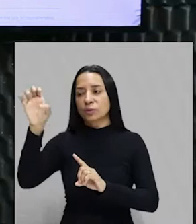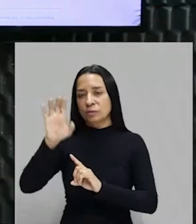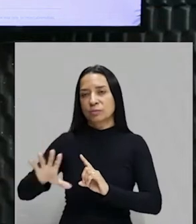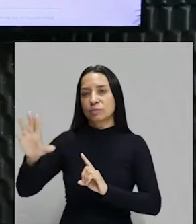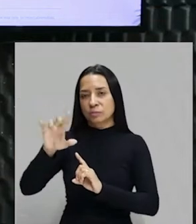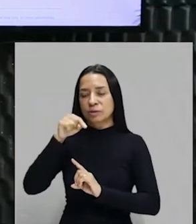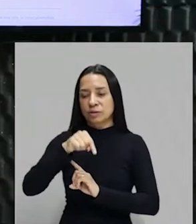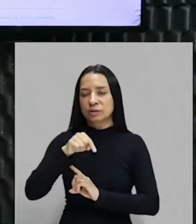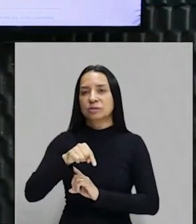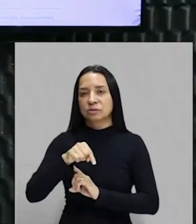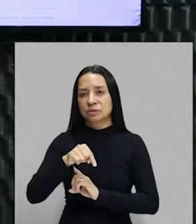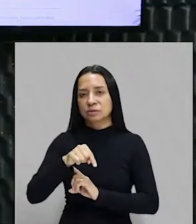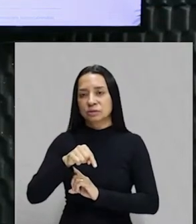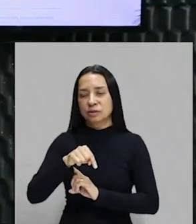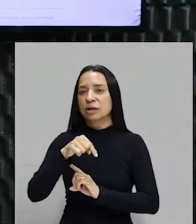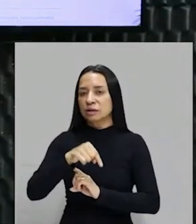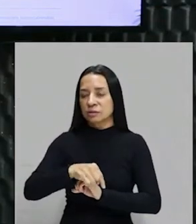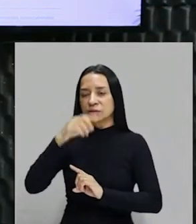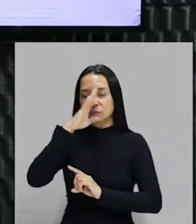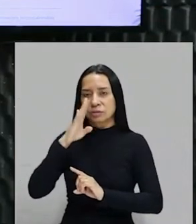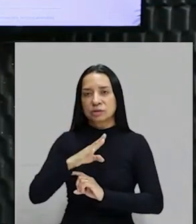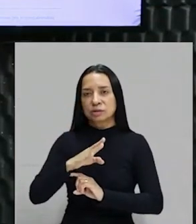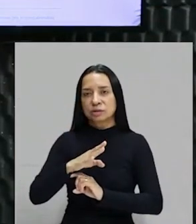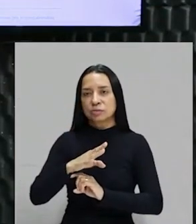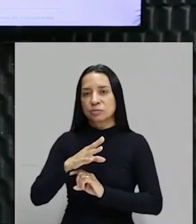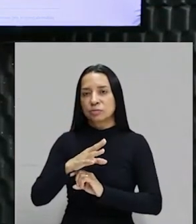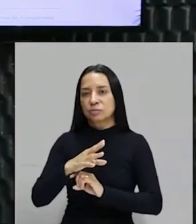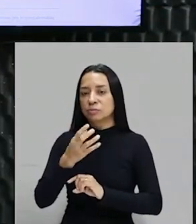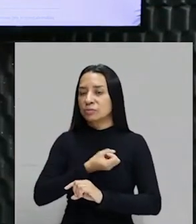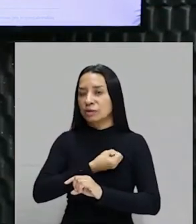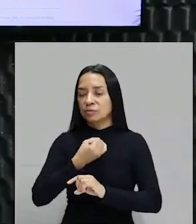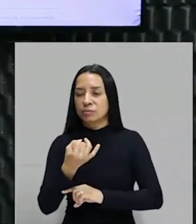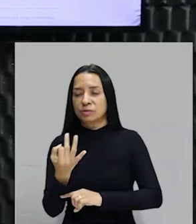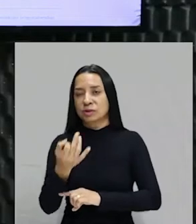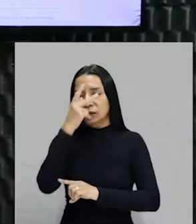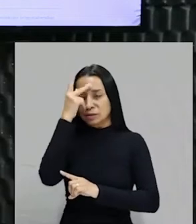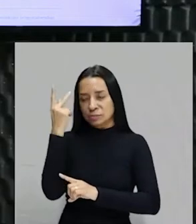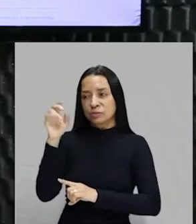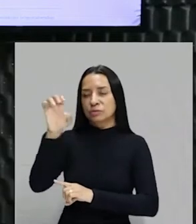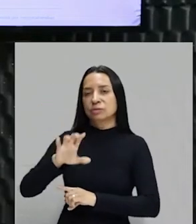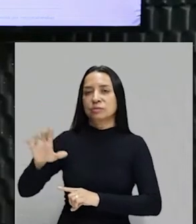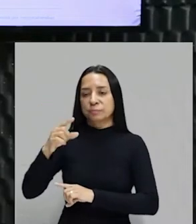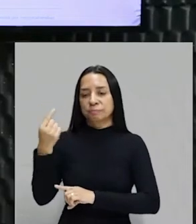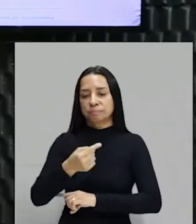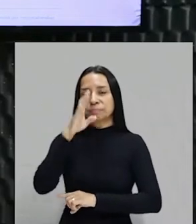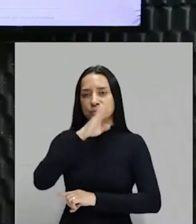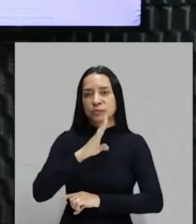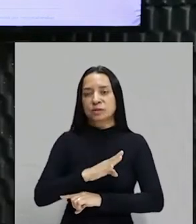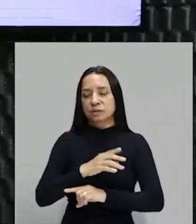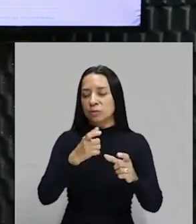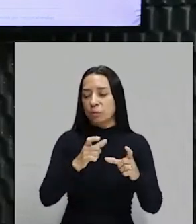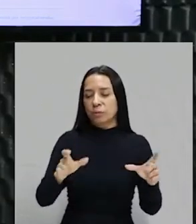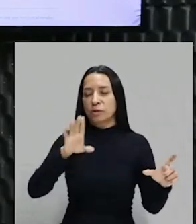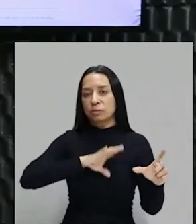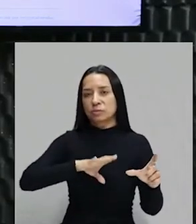estava estabelecida no Brasil, por causa dessa quantidade absurda de europeus que vieram para cá, portugueses, em maioria, que não